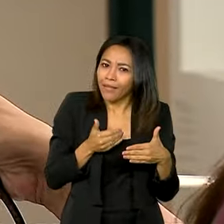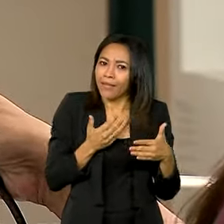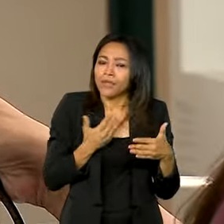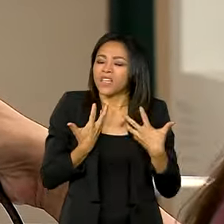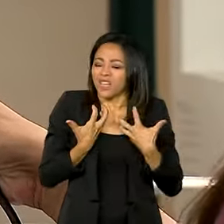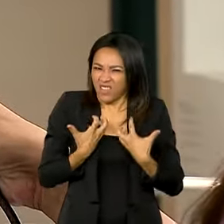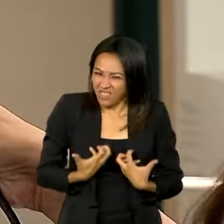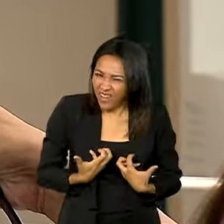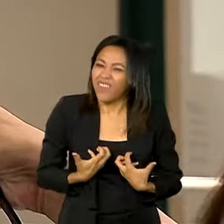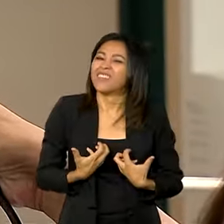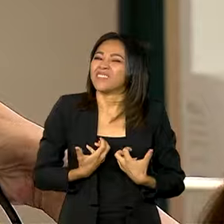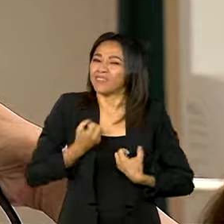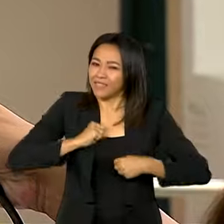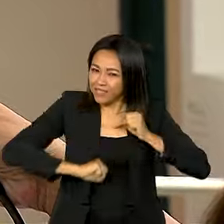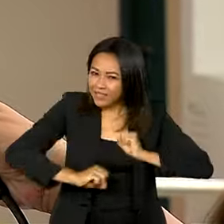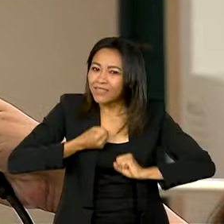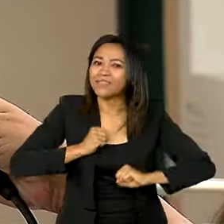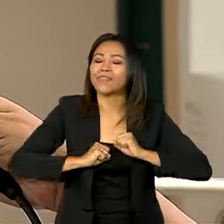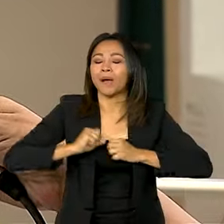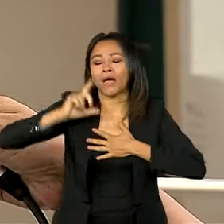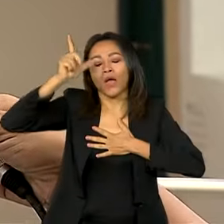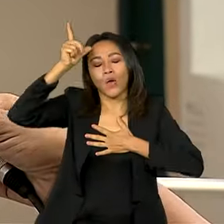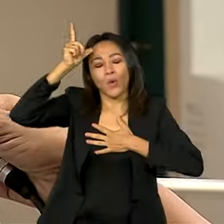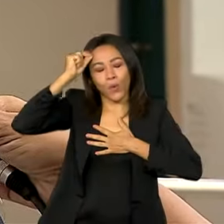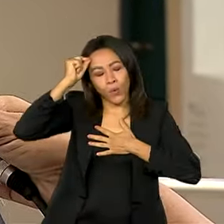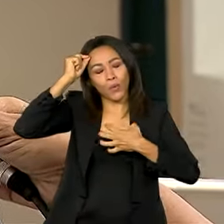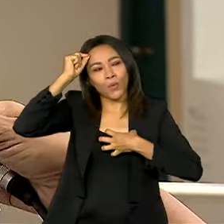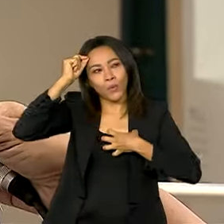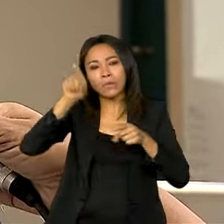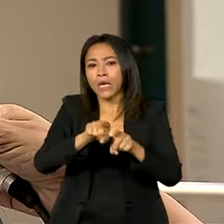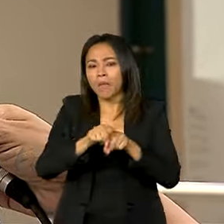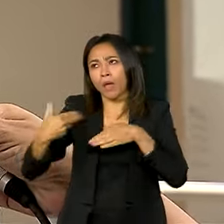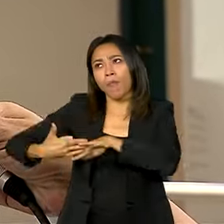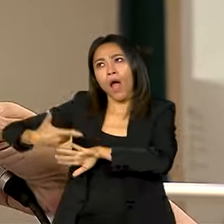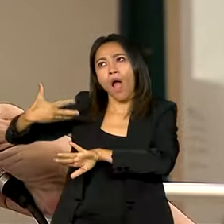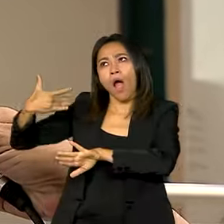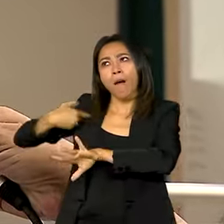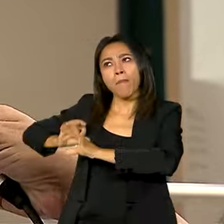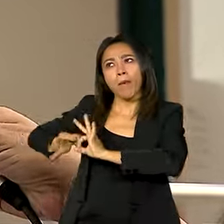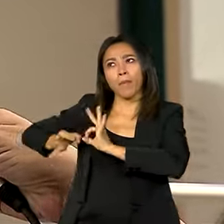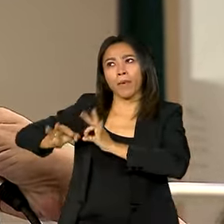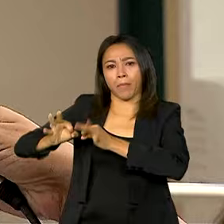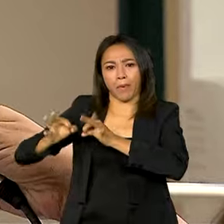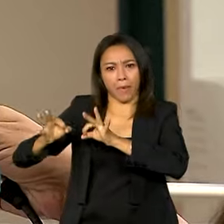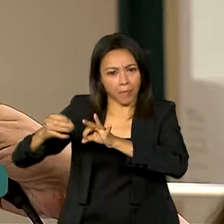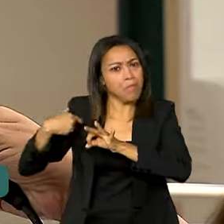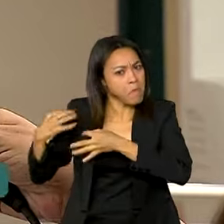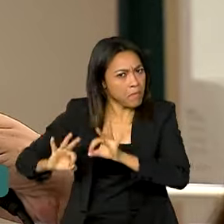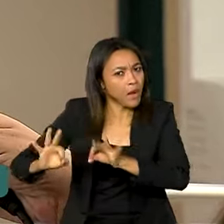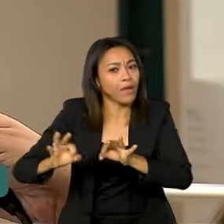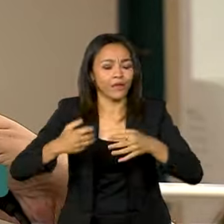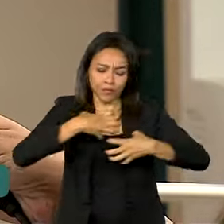cansaço, ansiedade, mas assim, de alívio de ter se preparado o ano inteiro, e saber que estou em